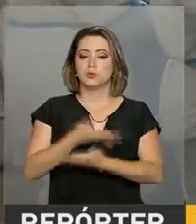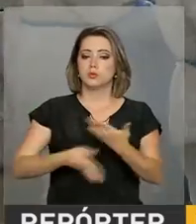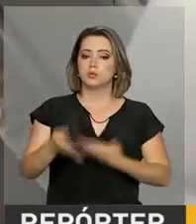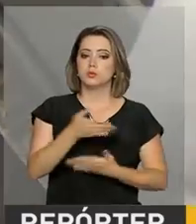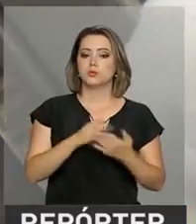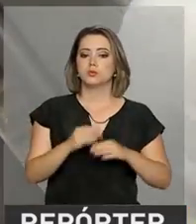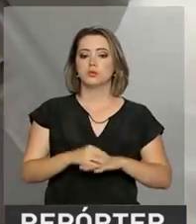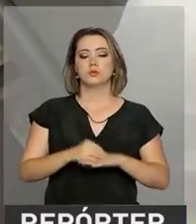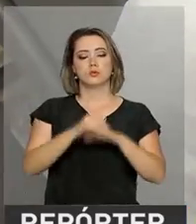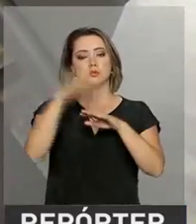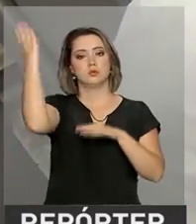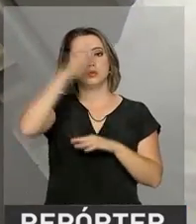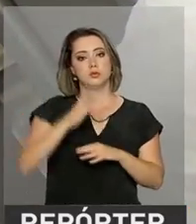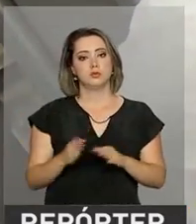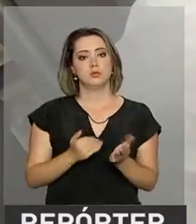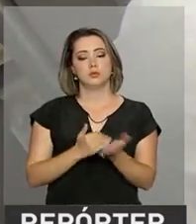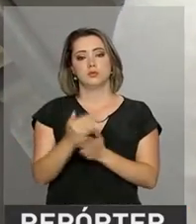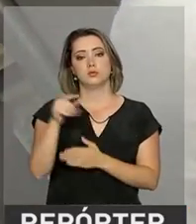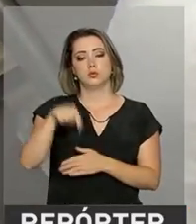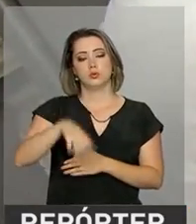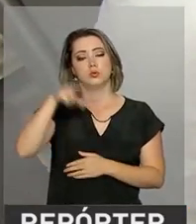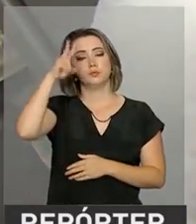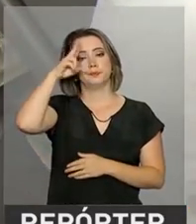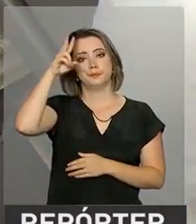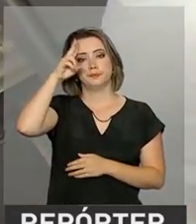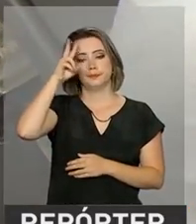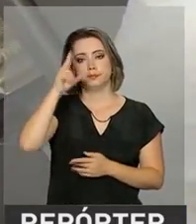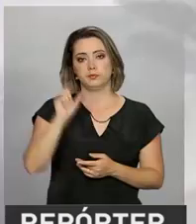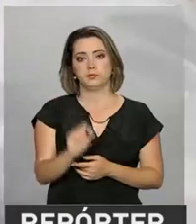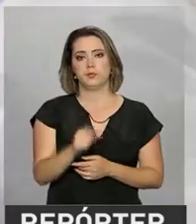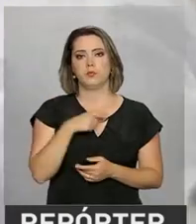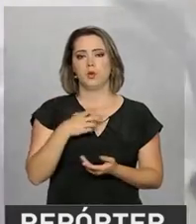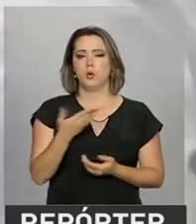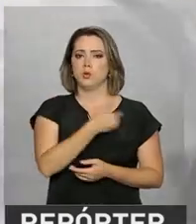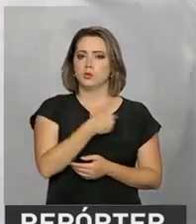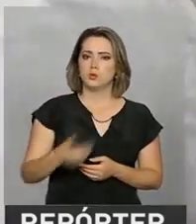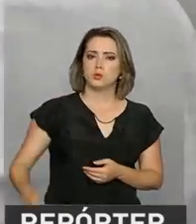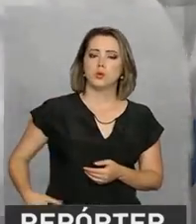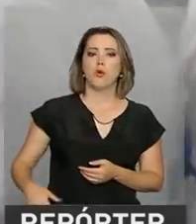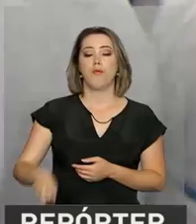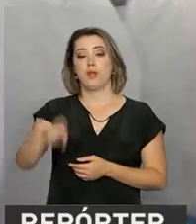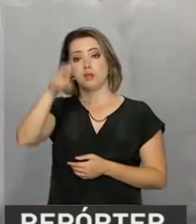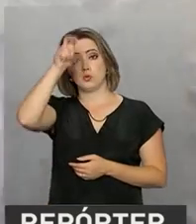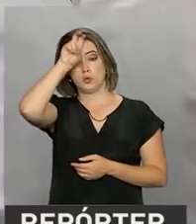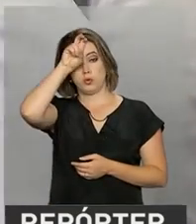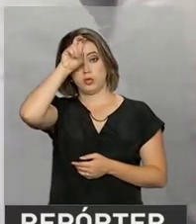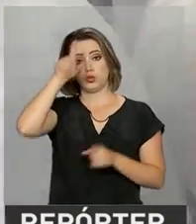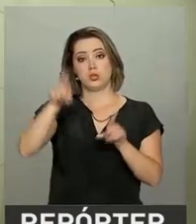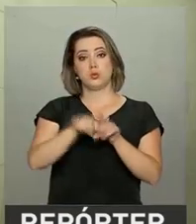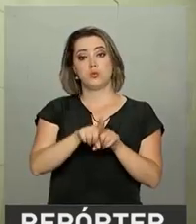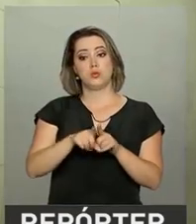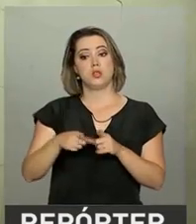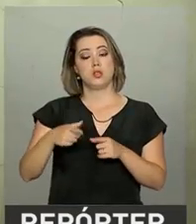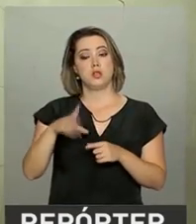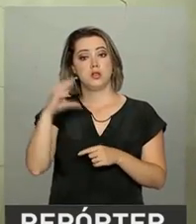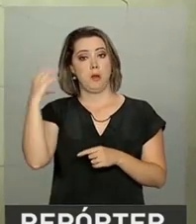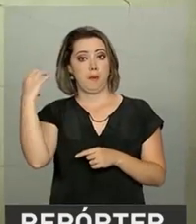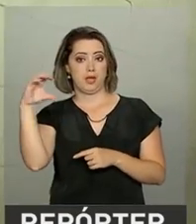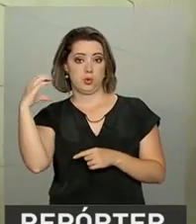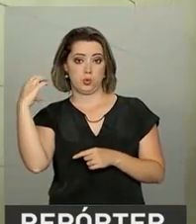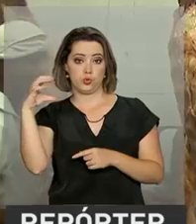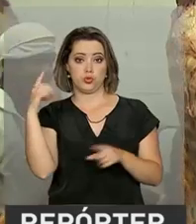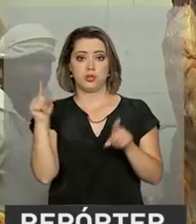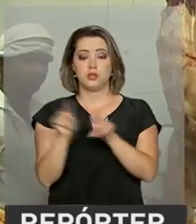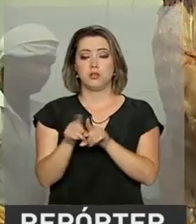às carnes brasileiras a partir desta segunda-feira. Os governos do Egito e do Chile, importantes parceiros